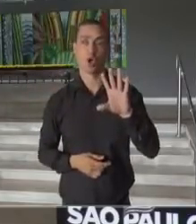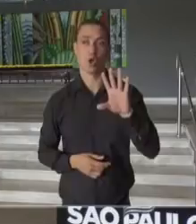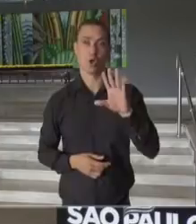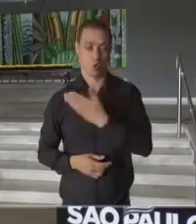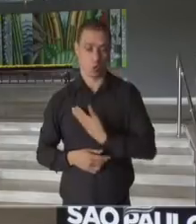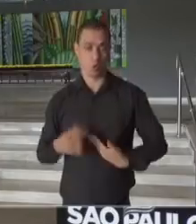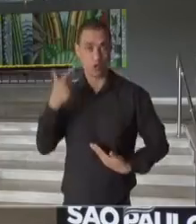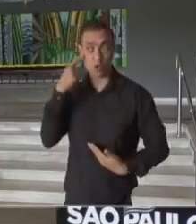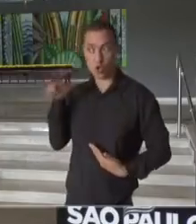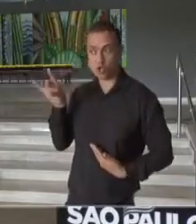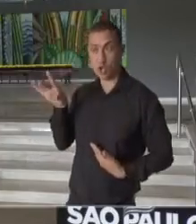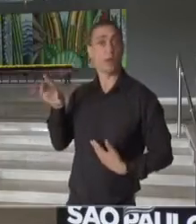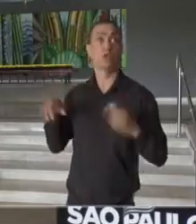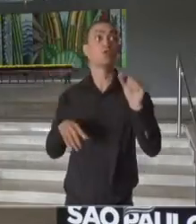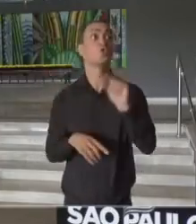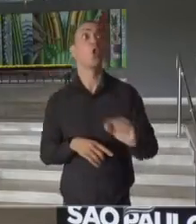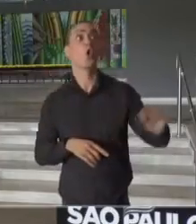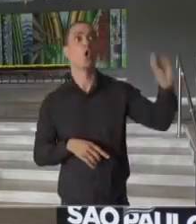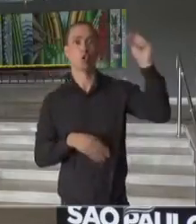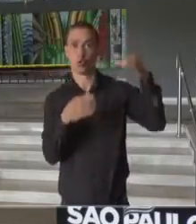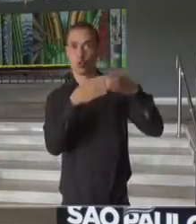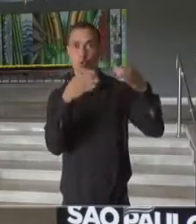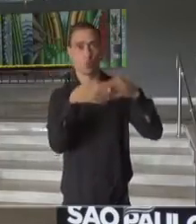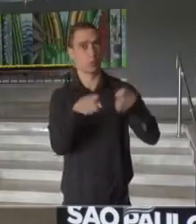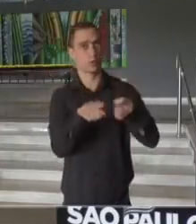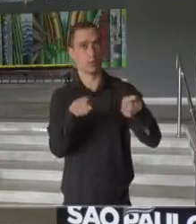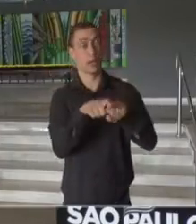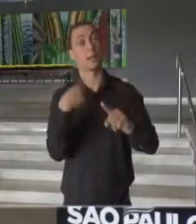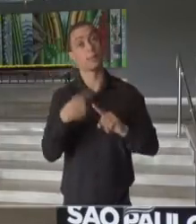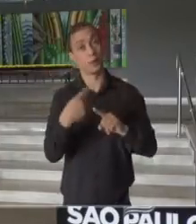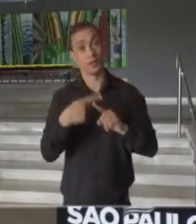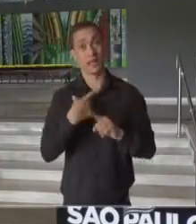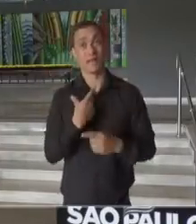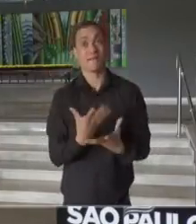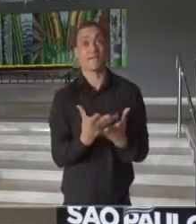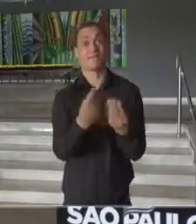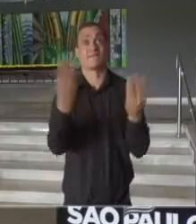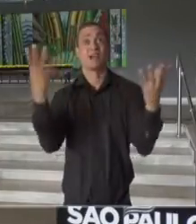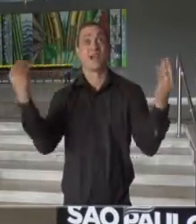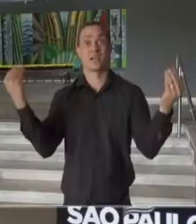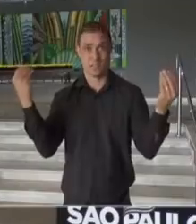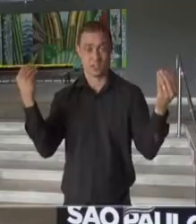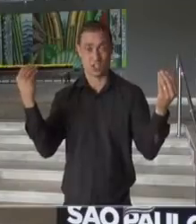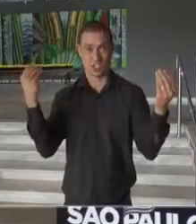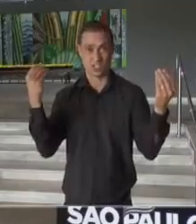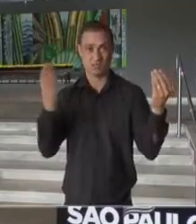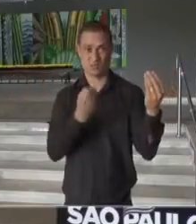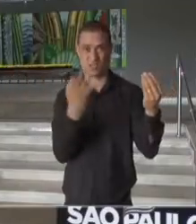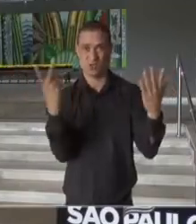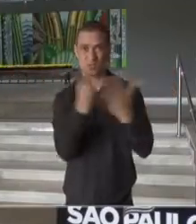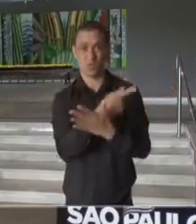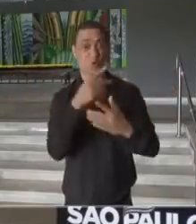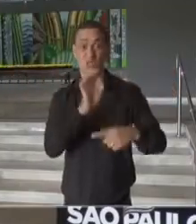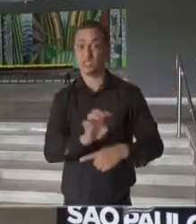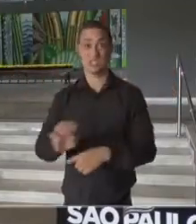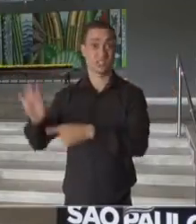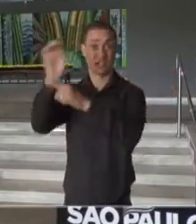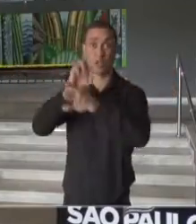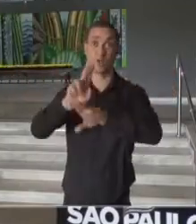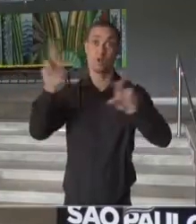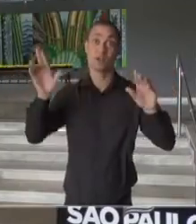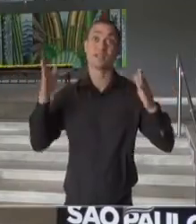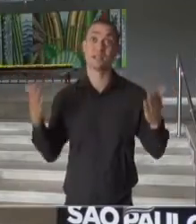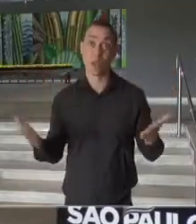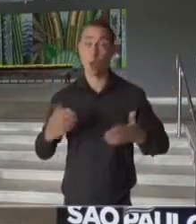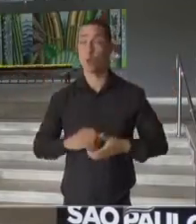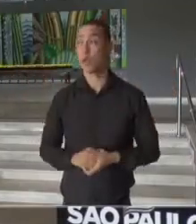governador João Doria, mas de todas as campanhas, tendo em vista que são centenas de filiações desse cenário em diversos estados do país. Portanto,